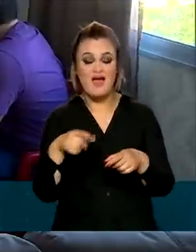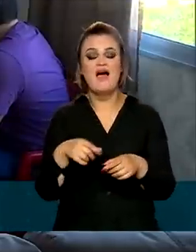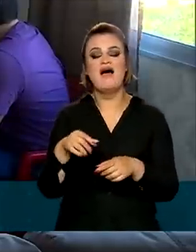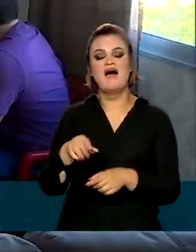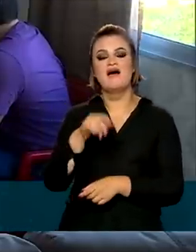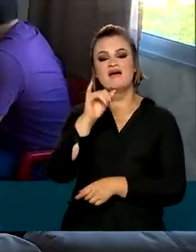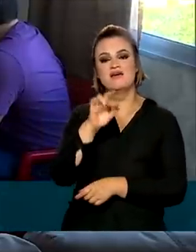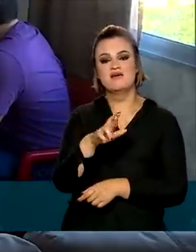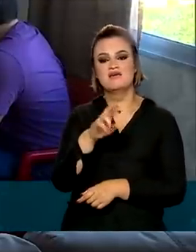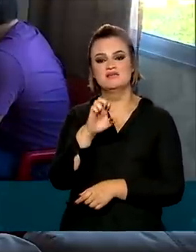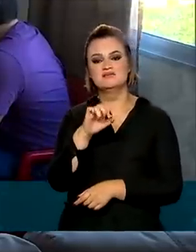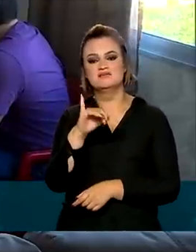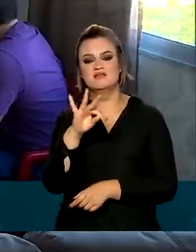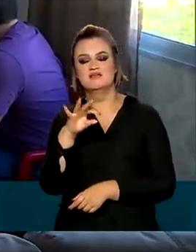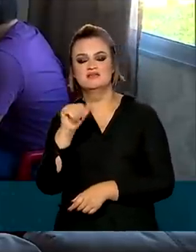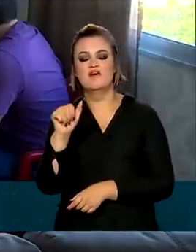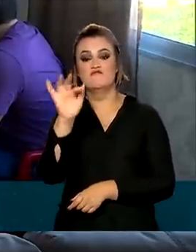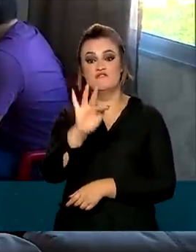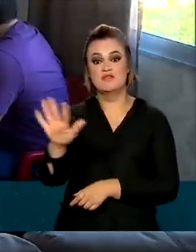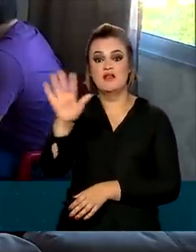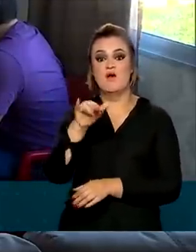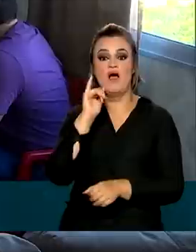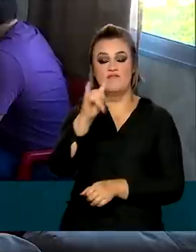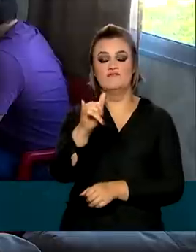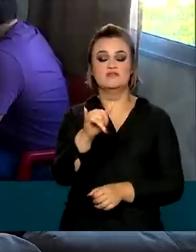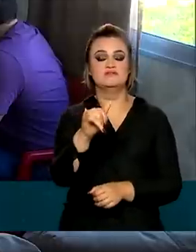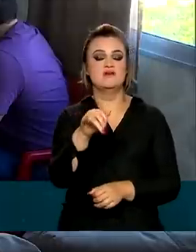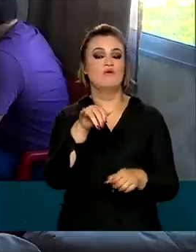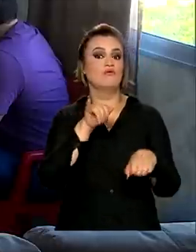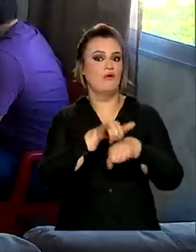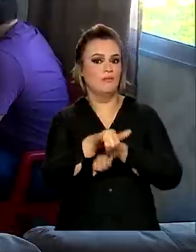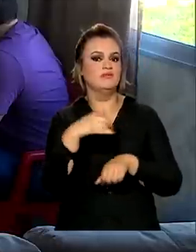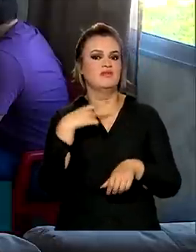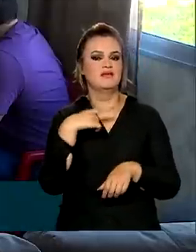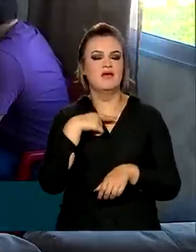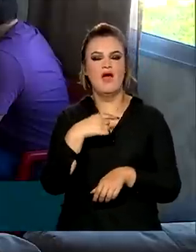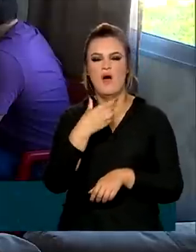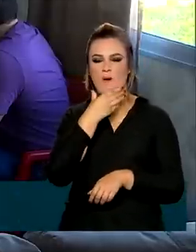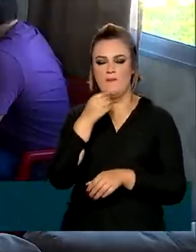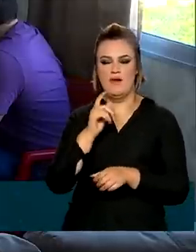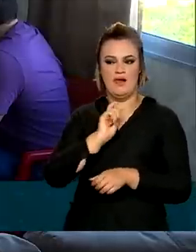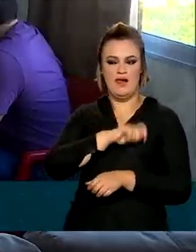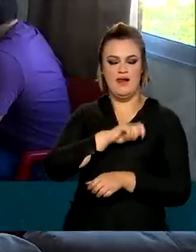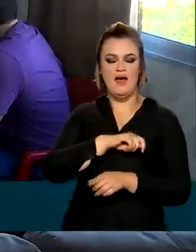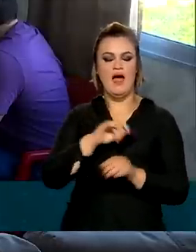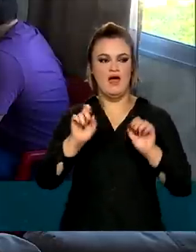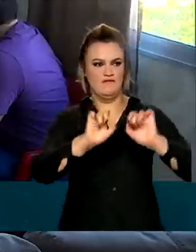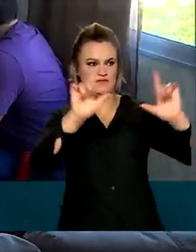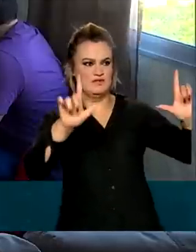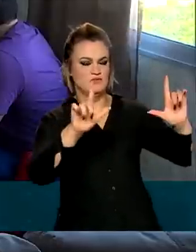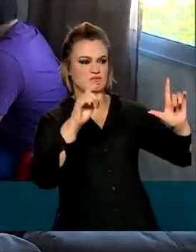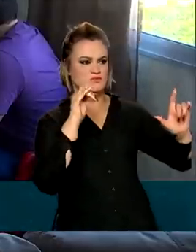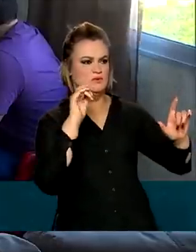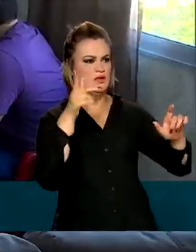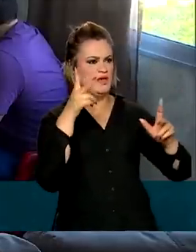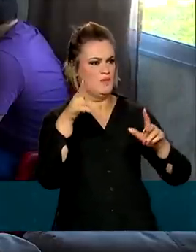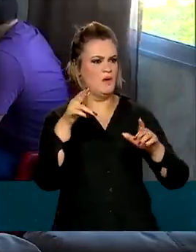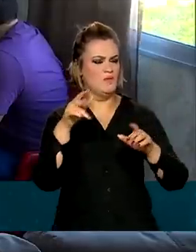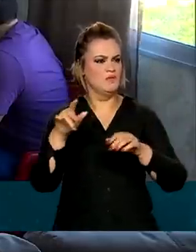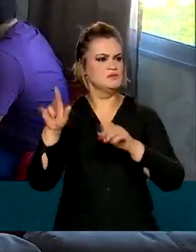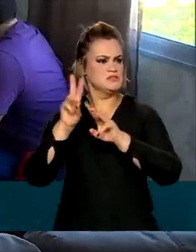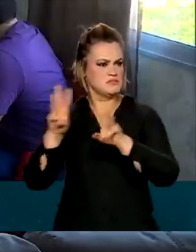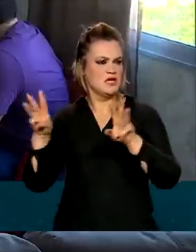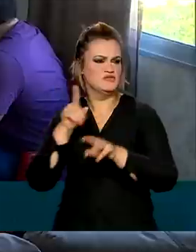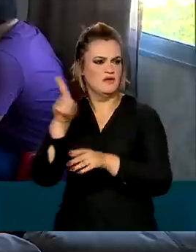Receita Federal alerta sobre um novo tipo de golpe. Estelionatários têm usado anúncios pagos que aparecem como publicidade nos